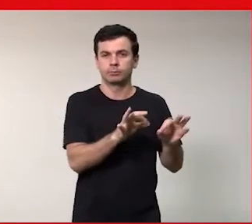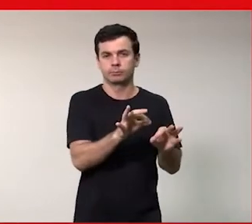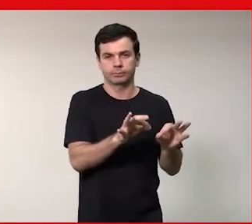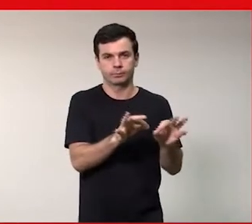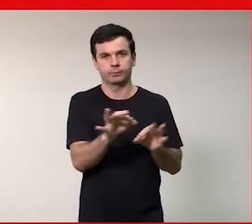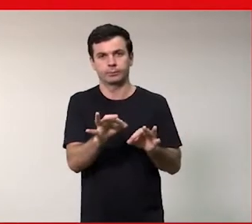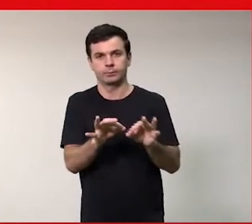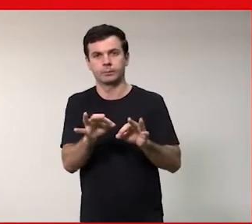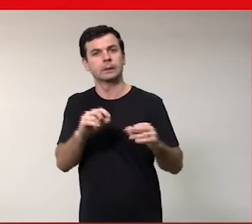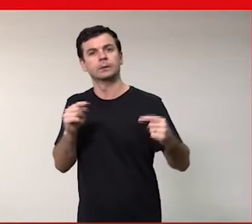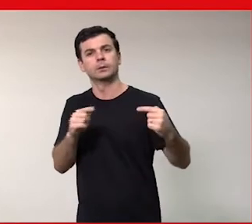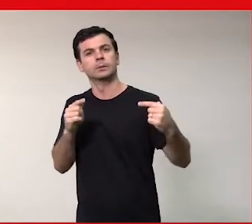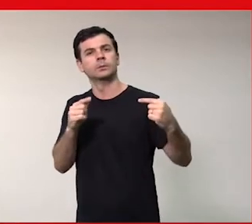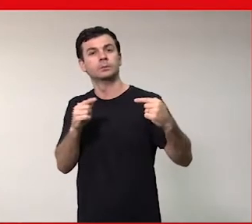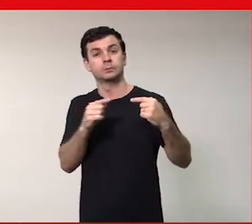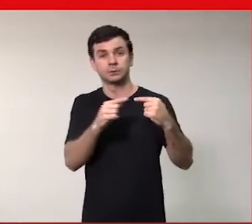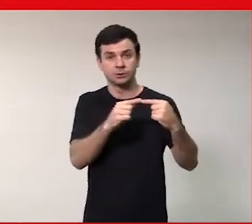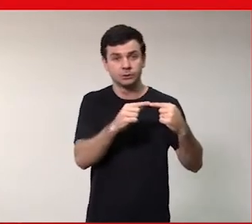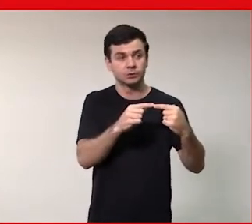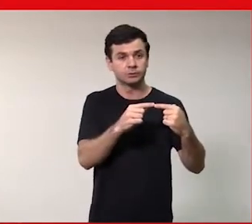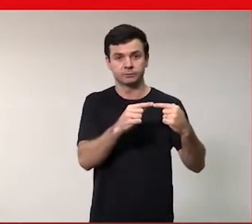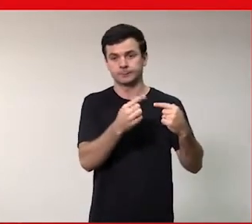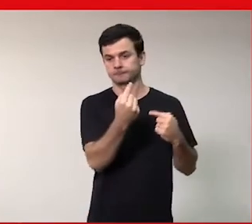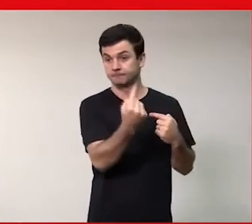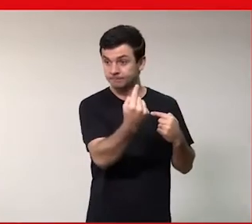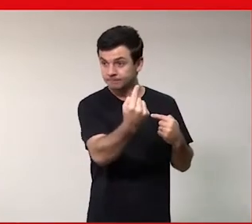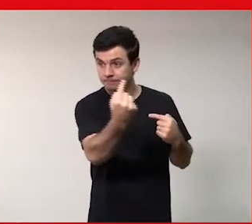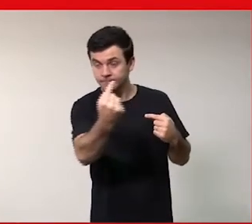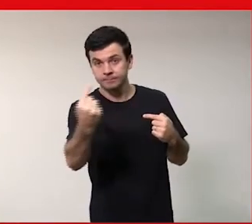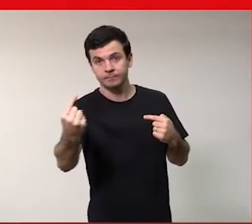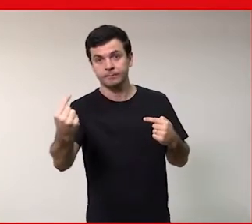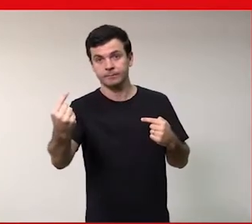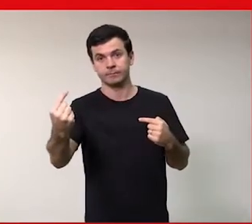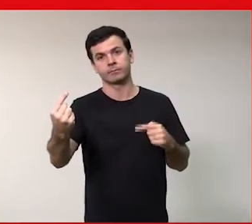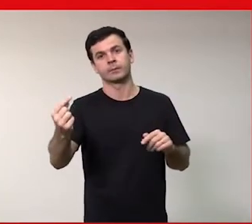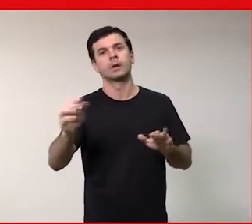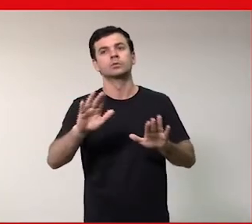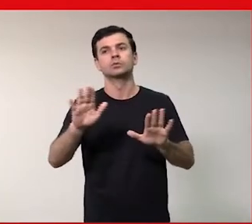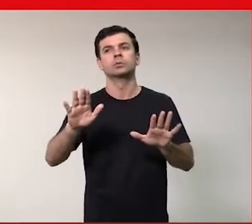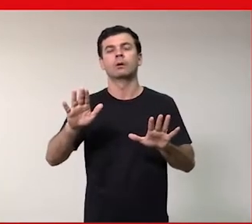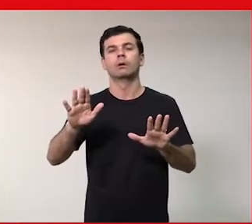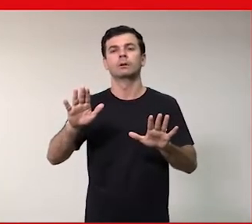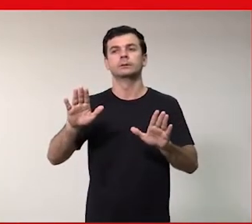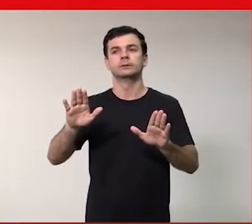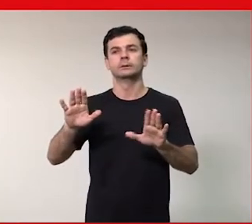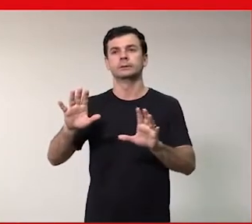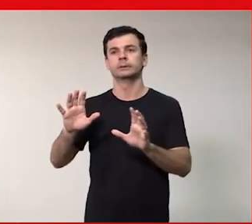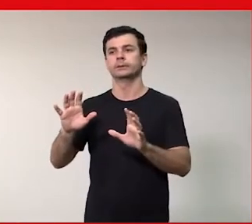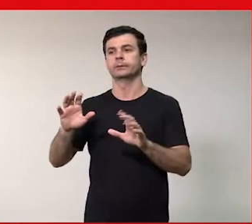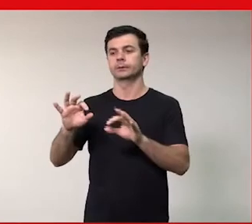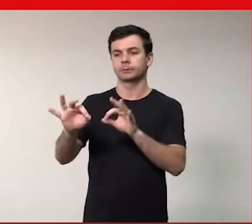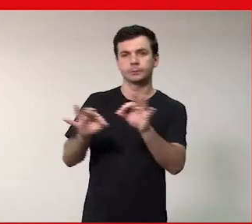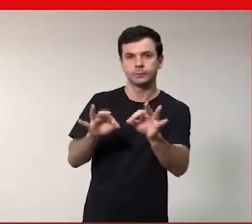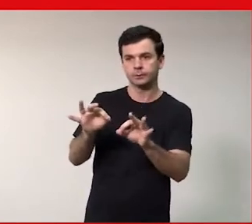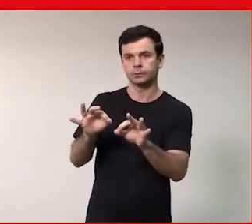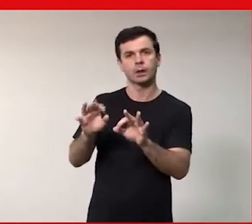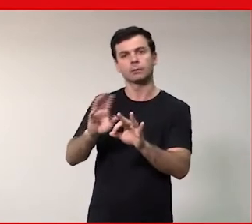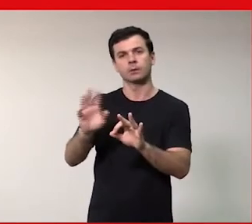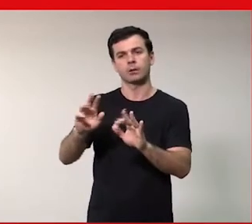tem objetivos individuais a gente não atua em cima de cada projeto então eles são